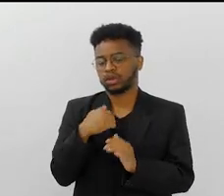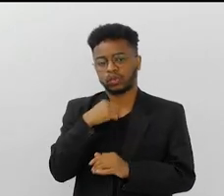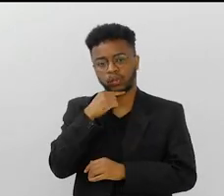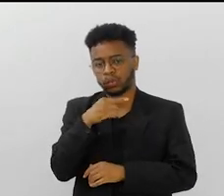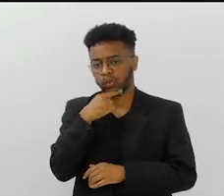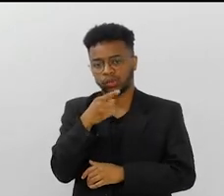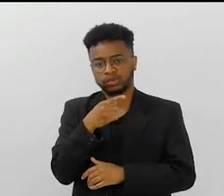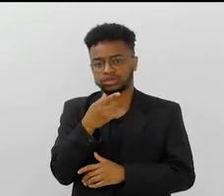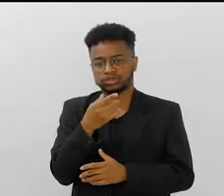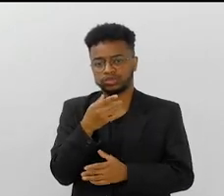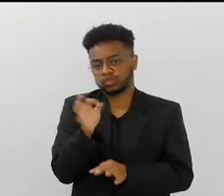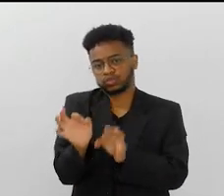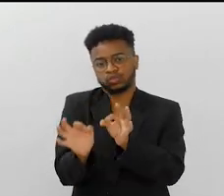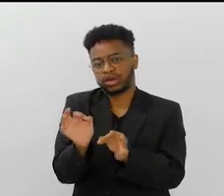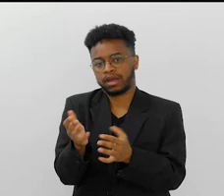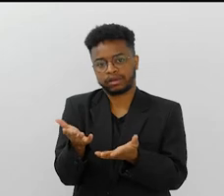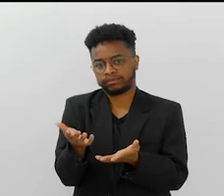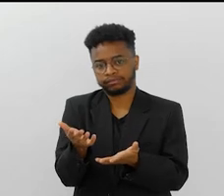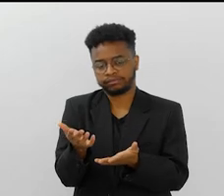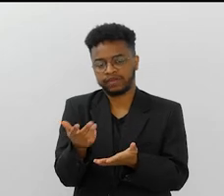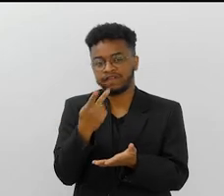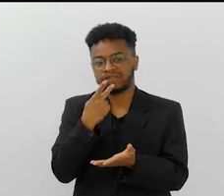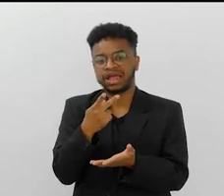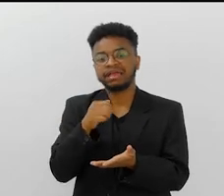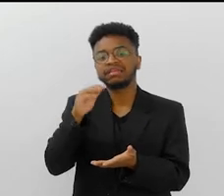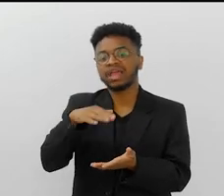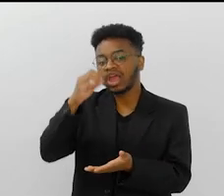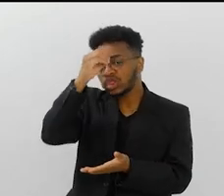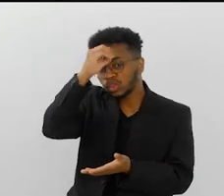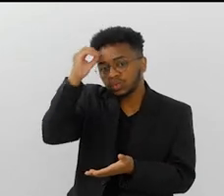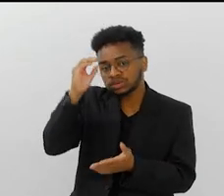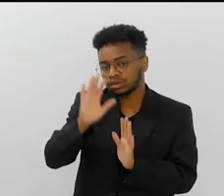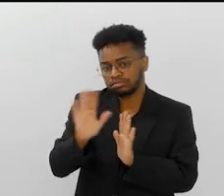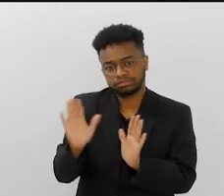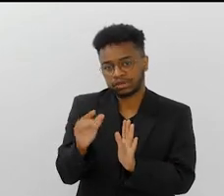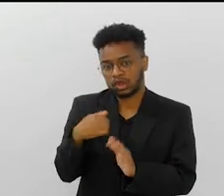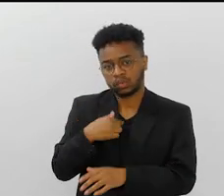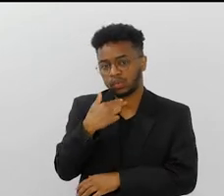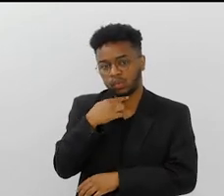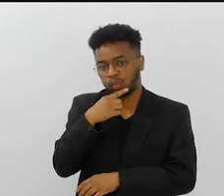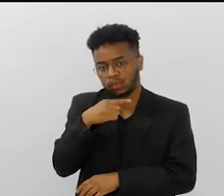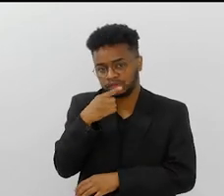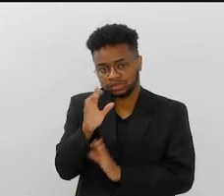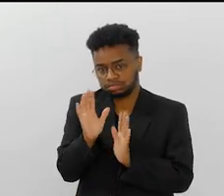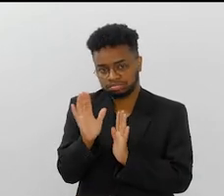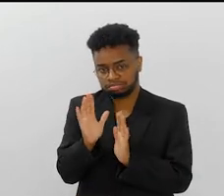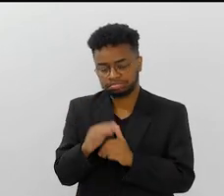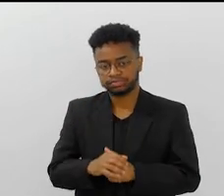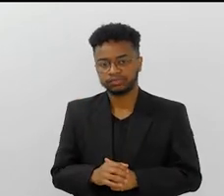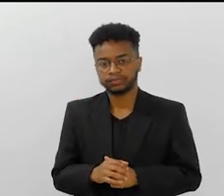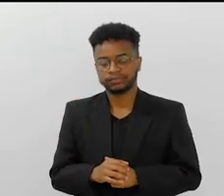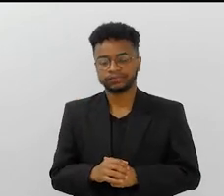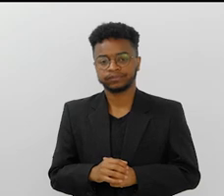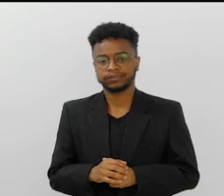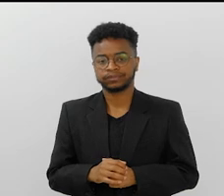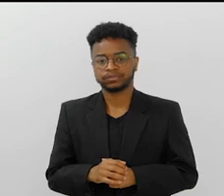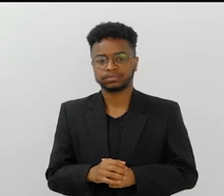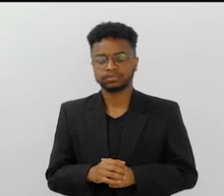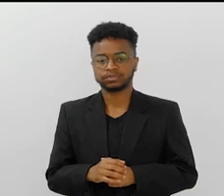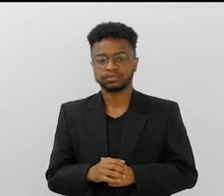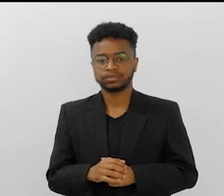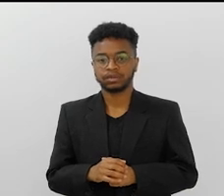Do mesmo jeito que não consigo formar juízo para inocentar completamente o João dos equívocos naquele momento.